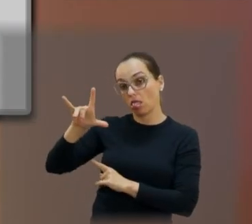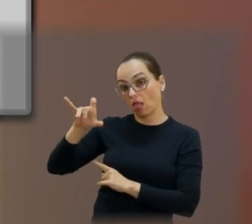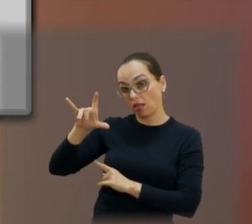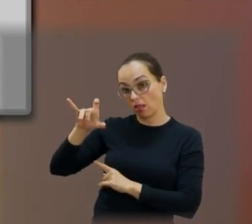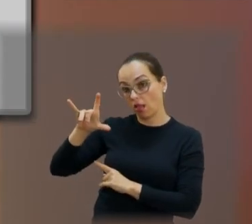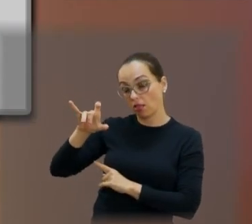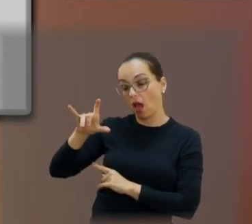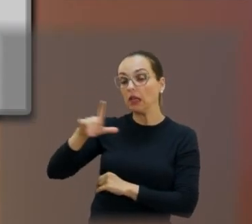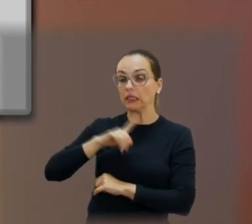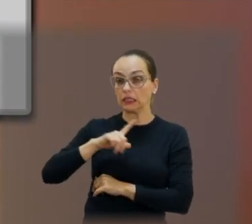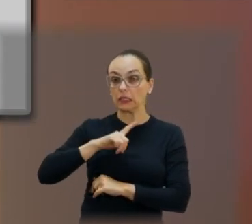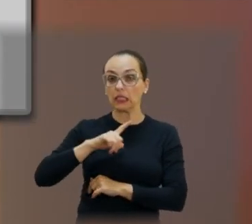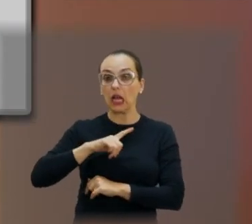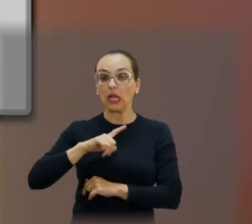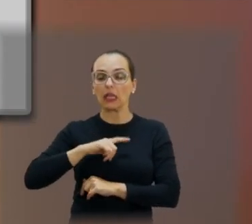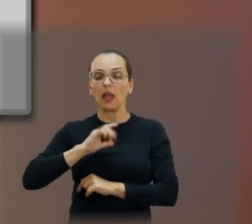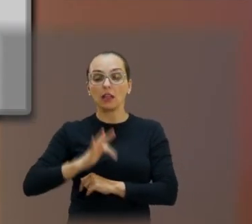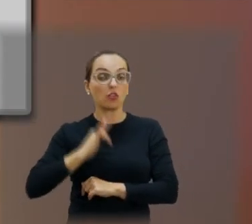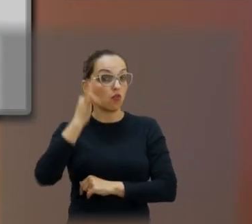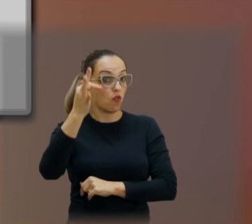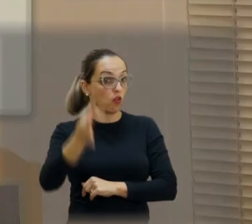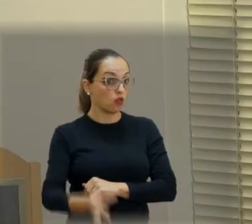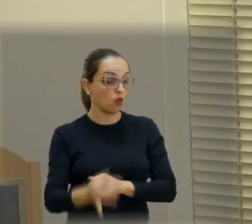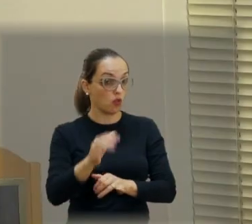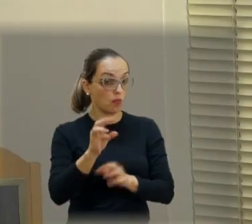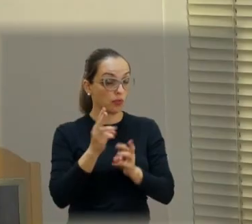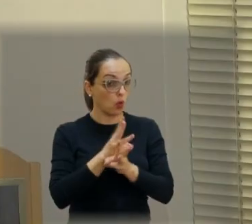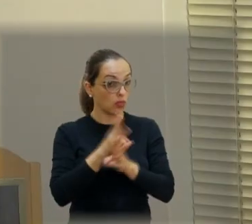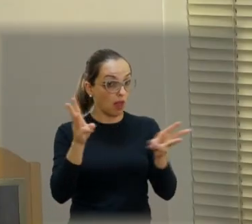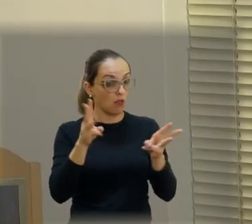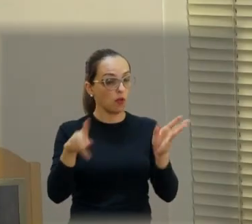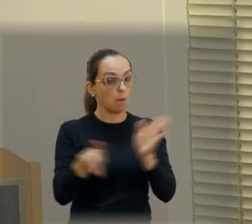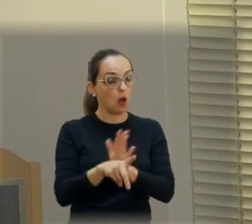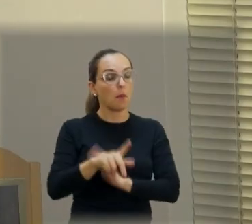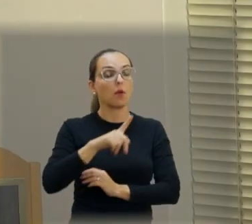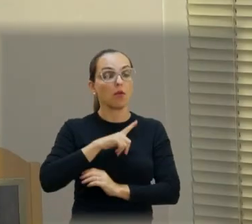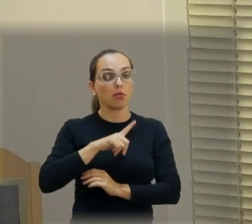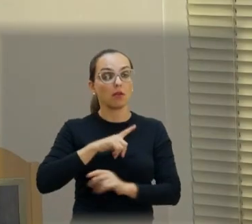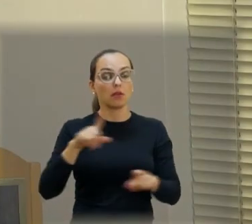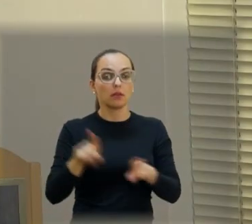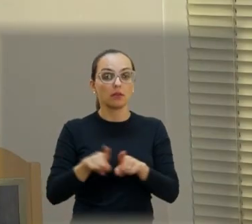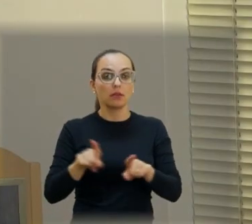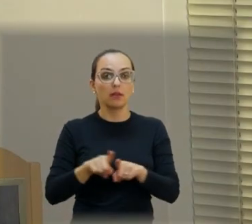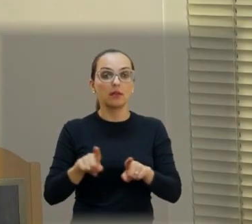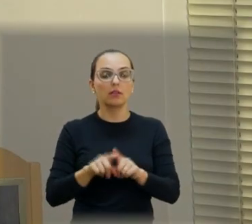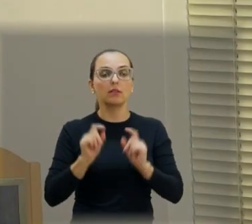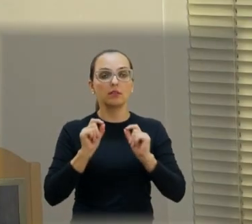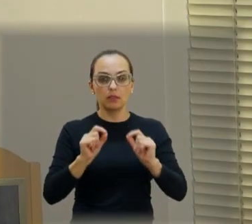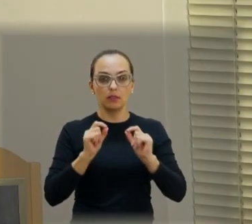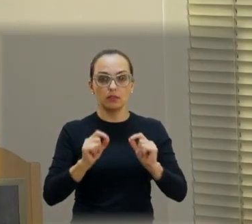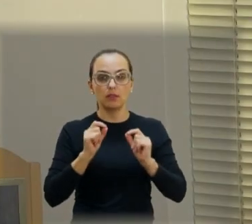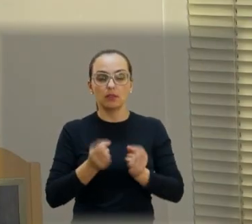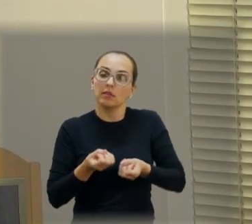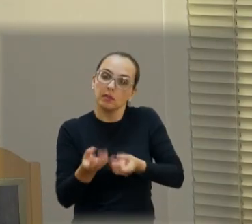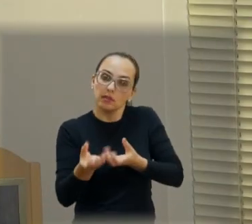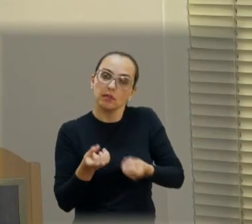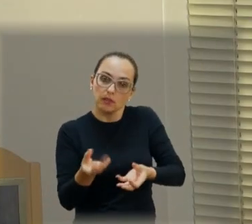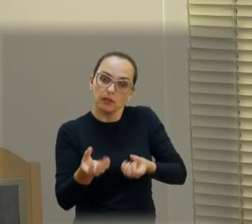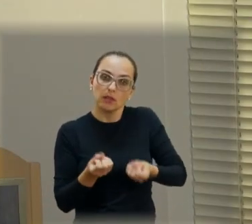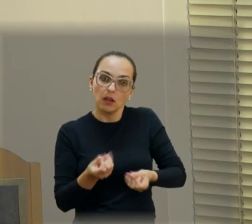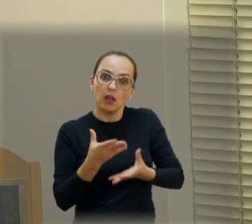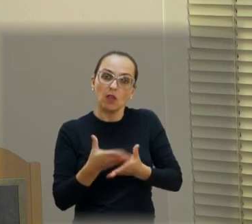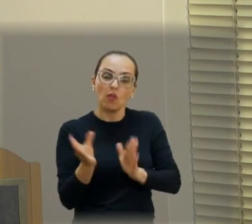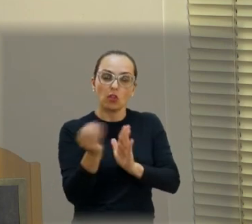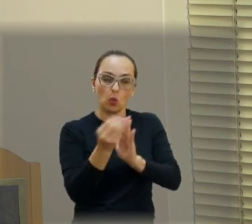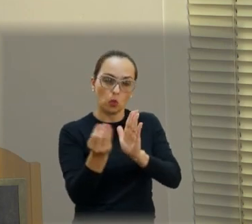.angeli. E futuramente vamos alimentar o site rafaeldeangeli.com muito em breve, com muitas informações e muitos